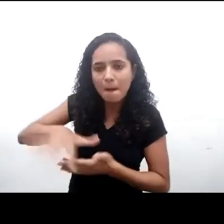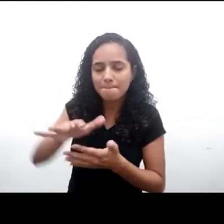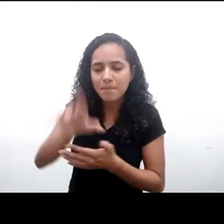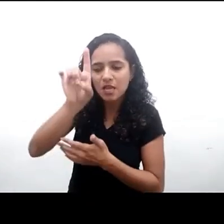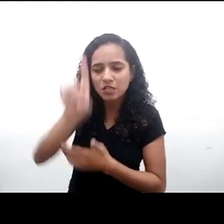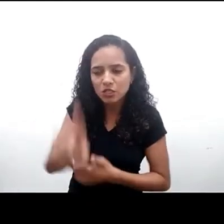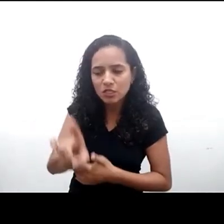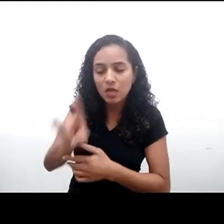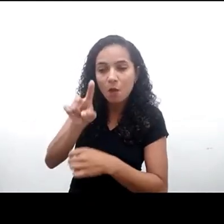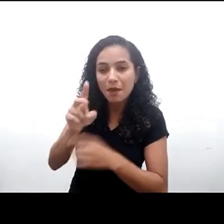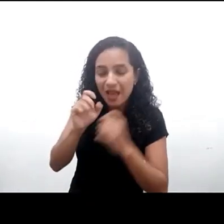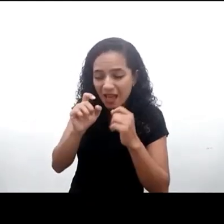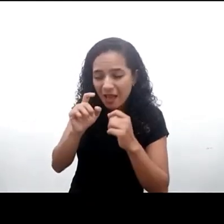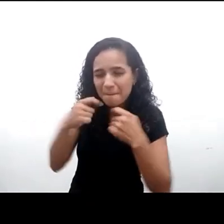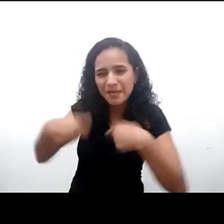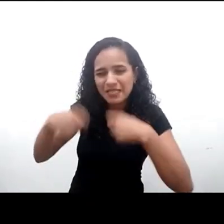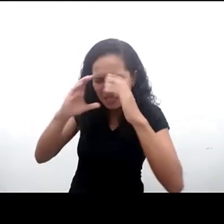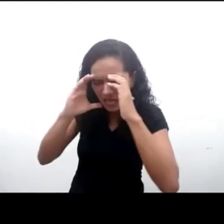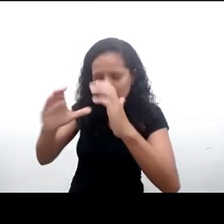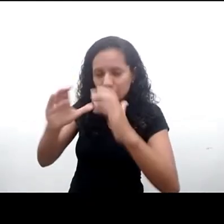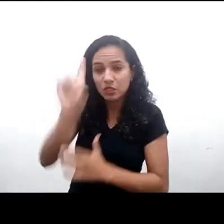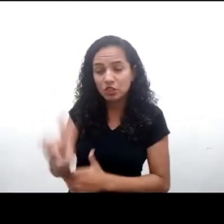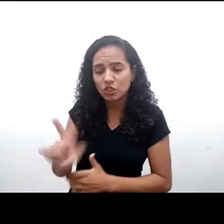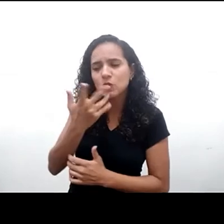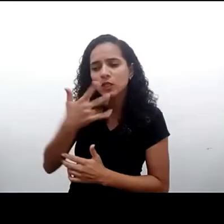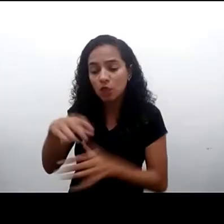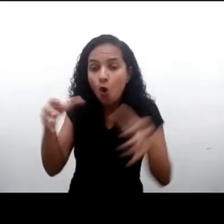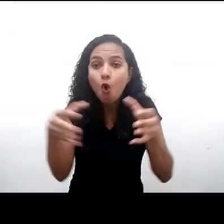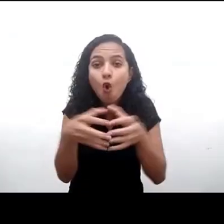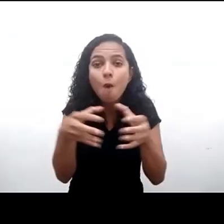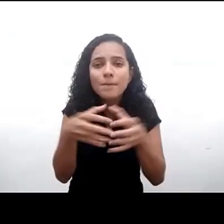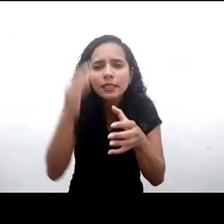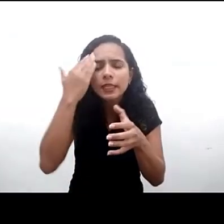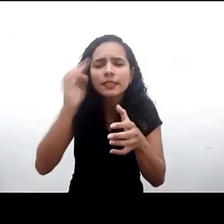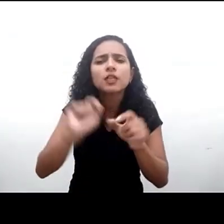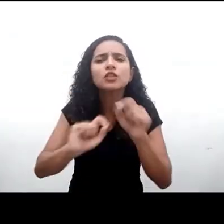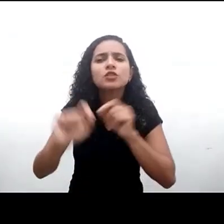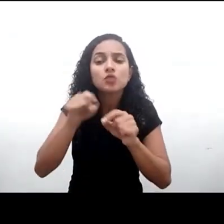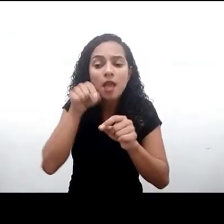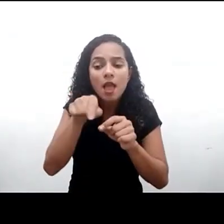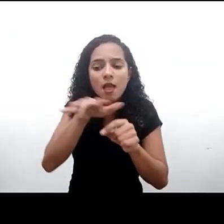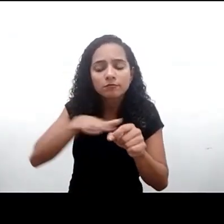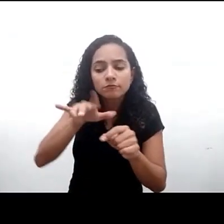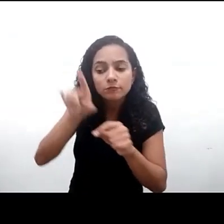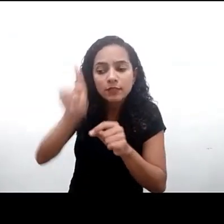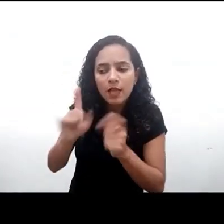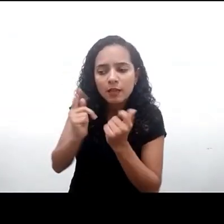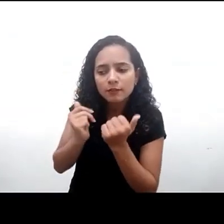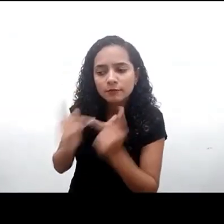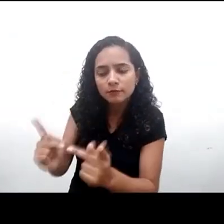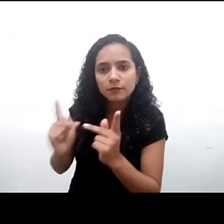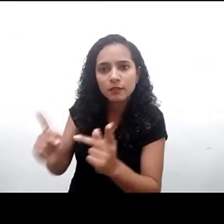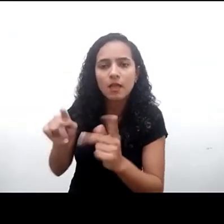crianças. O comitê entende que o ambiente digital é um âmbito que potencializa os direitos e, sim, os